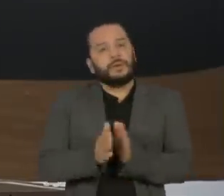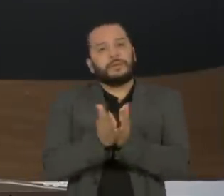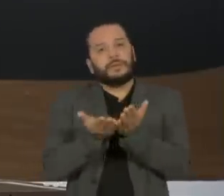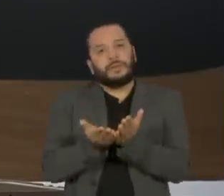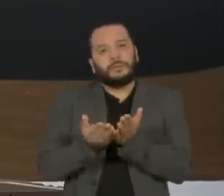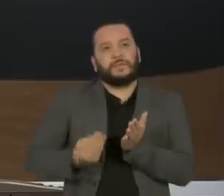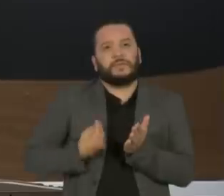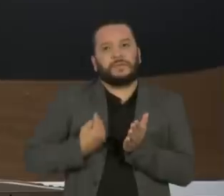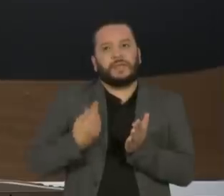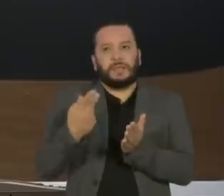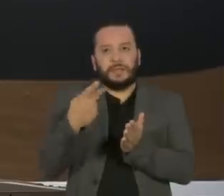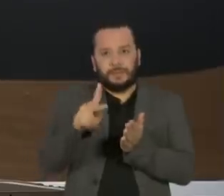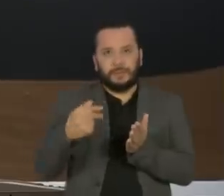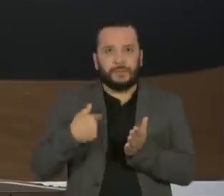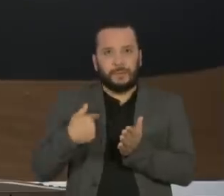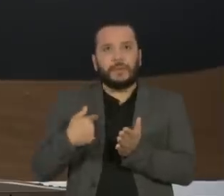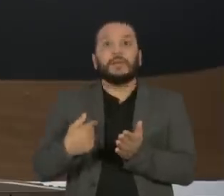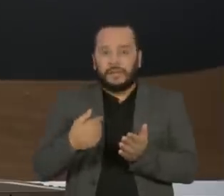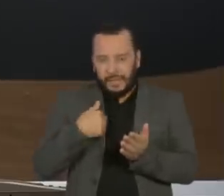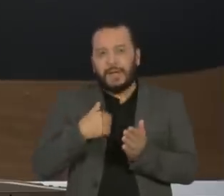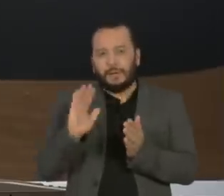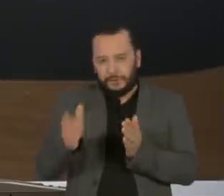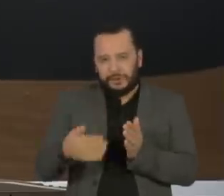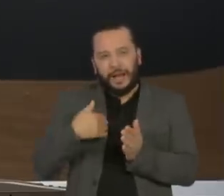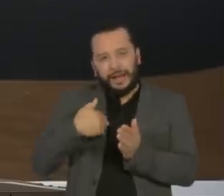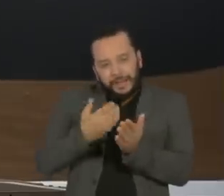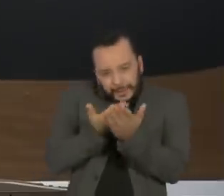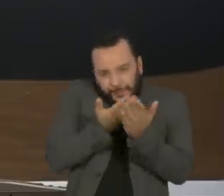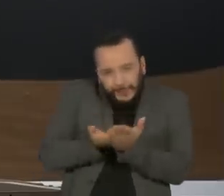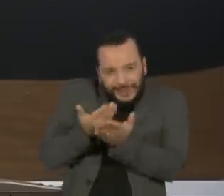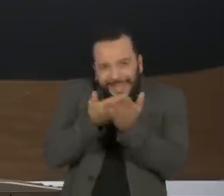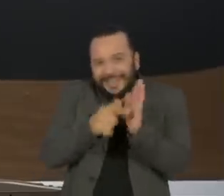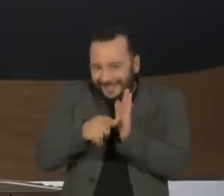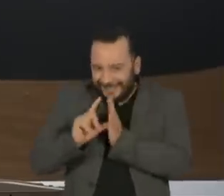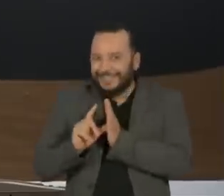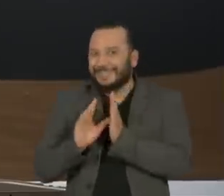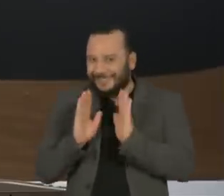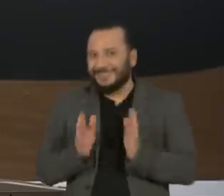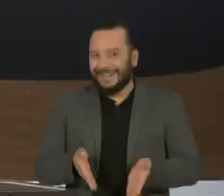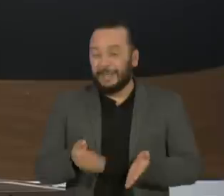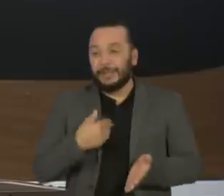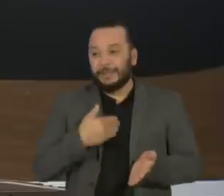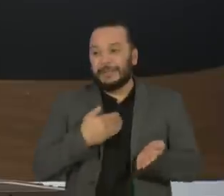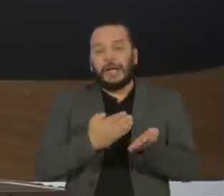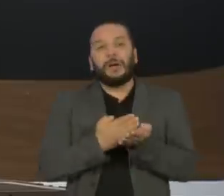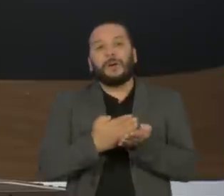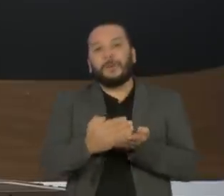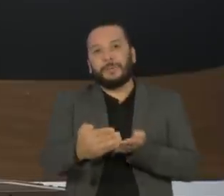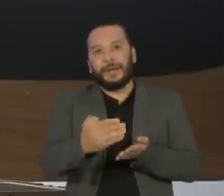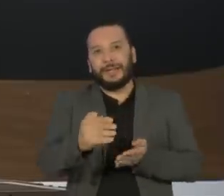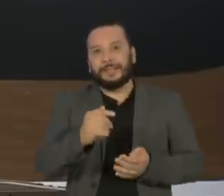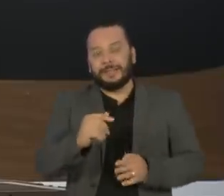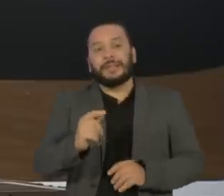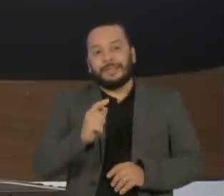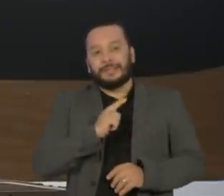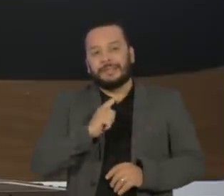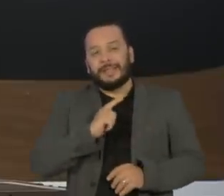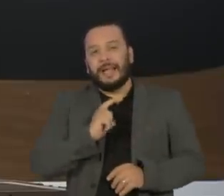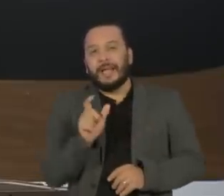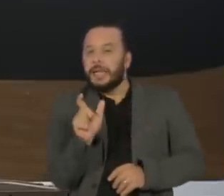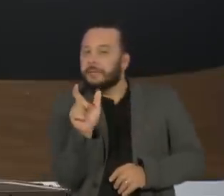eu já fiz a lição de casa, bem interessante ali. Você começa com dois dos adjetivos que eu